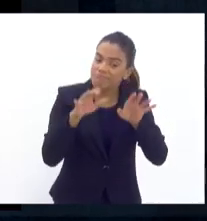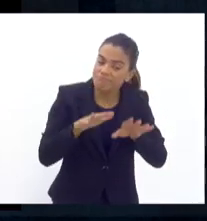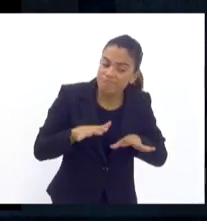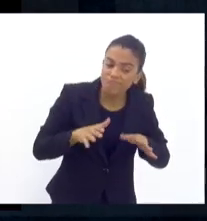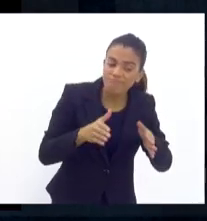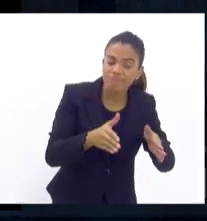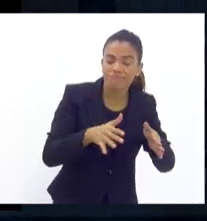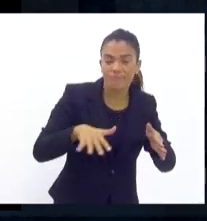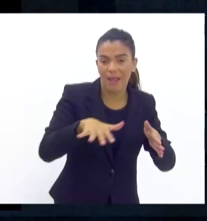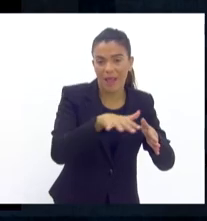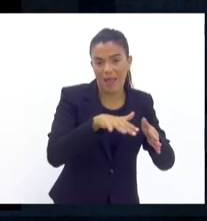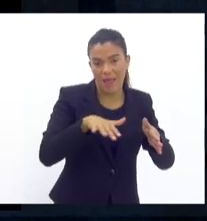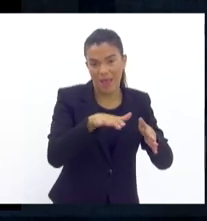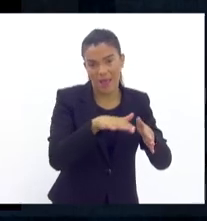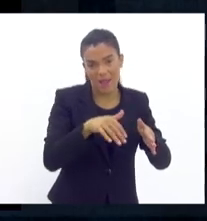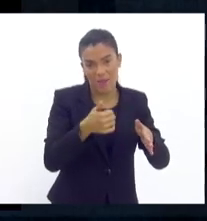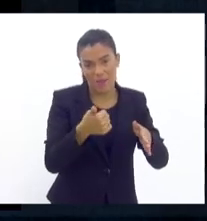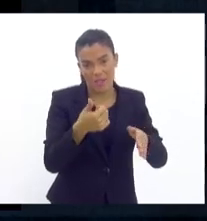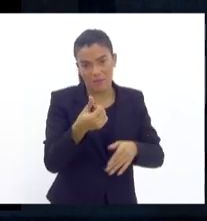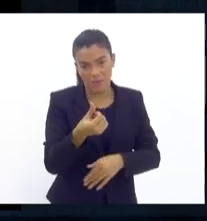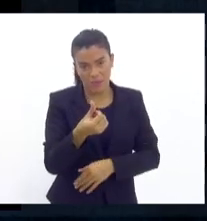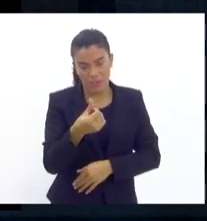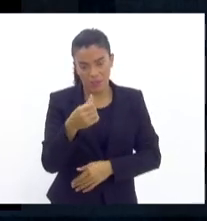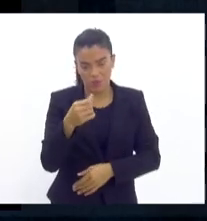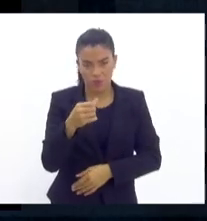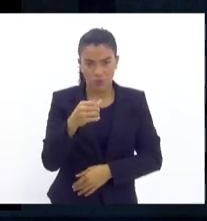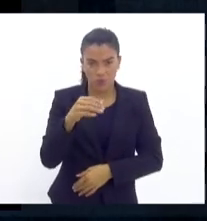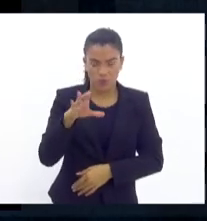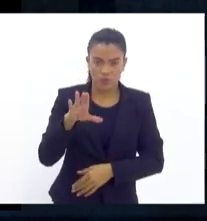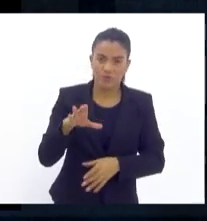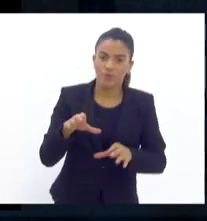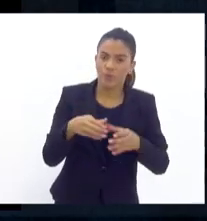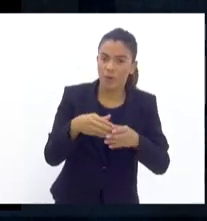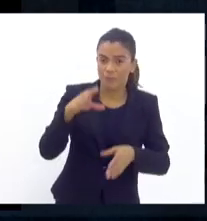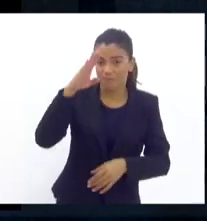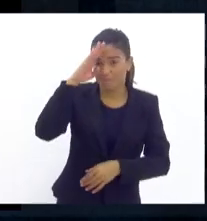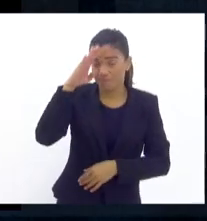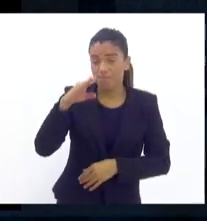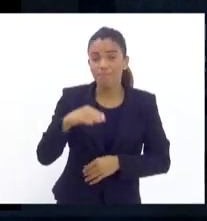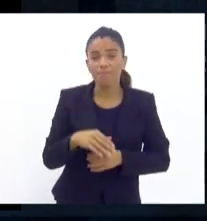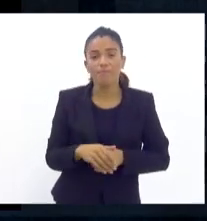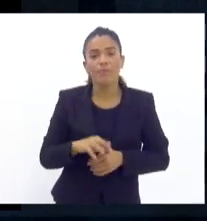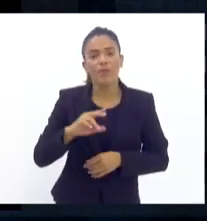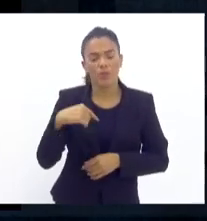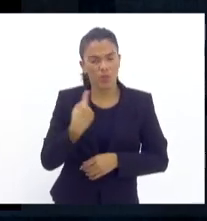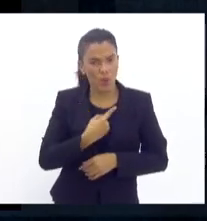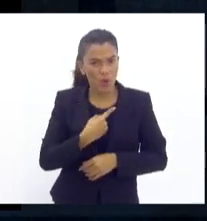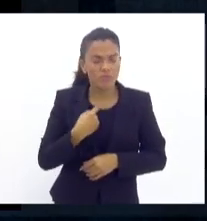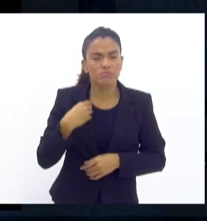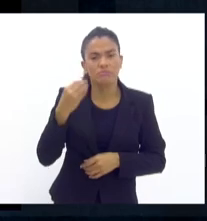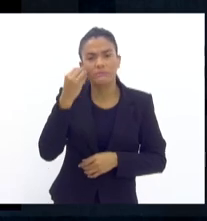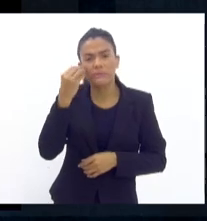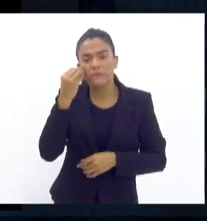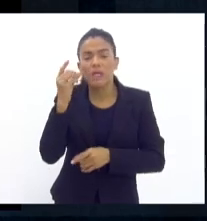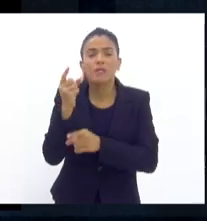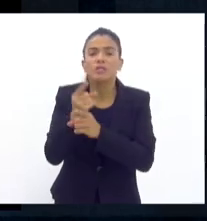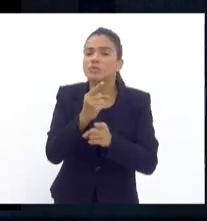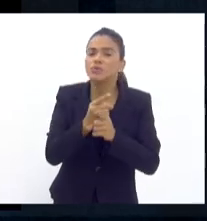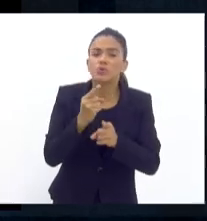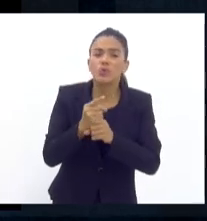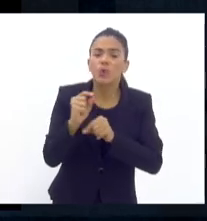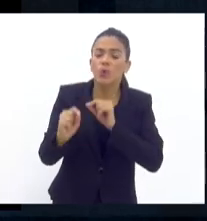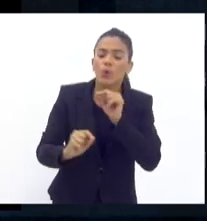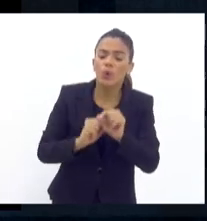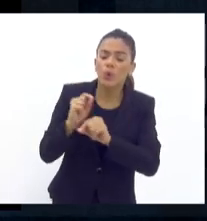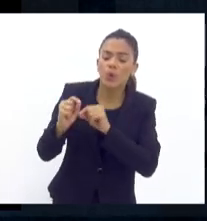área do 16. É uma coisa que a polícia militar, através do sistema de inteligência, nós estamos tentando descobrir o que que